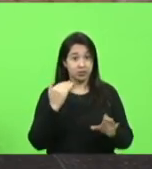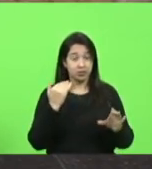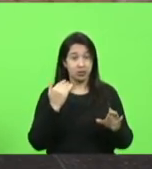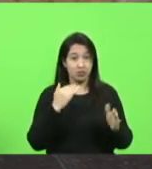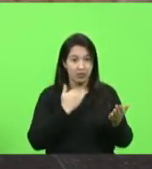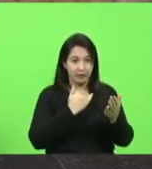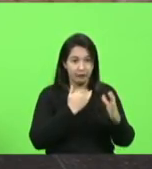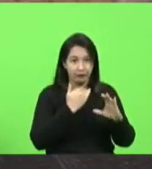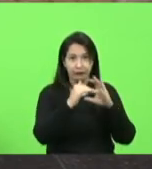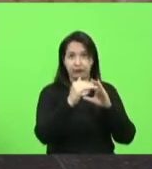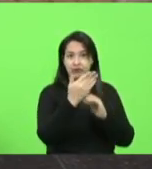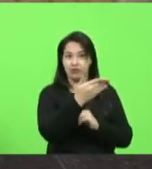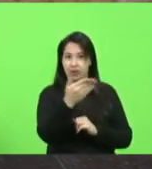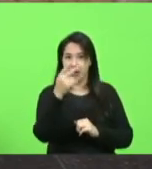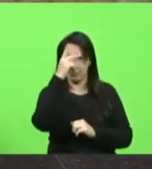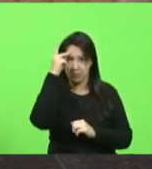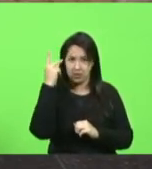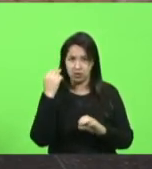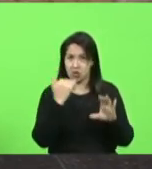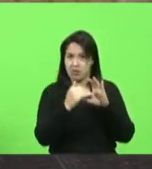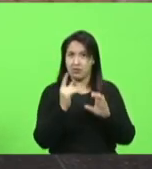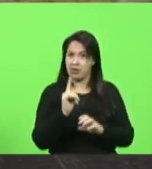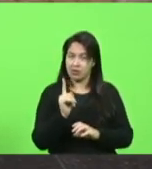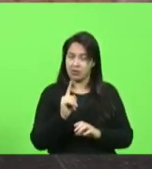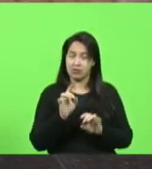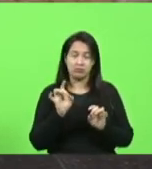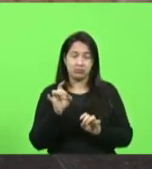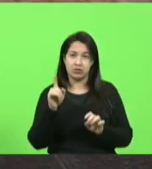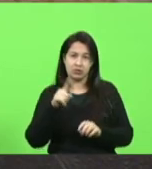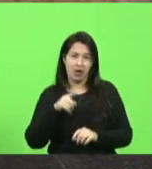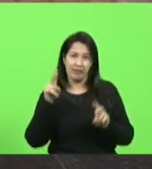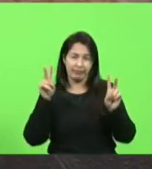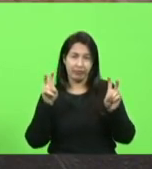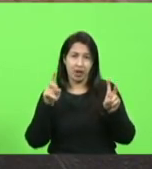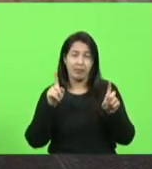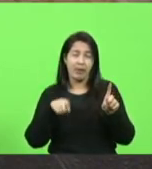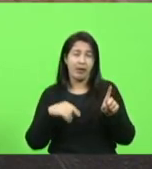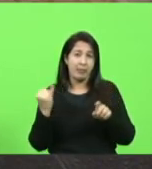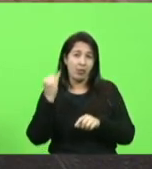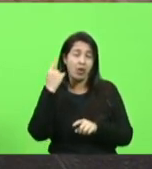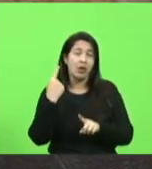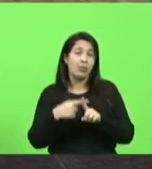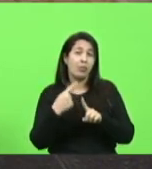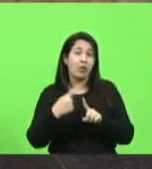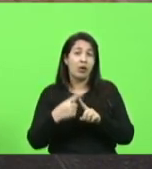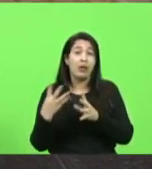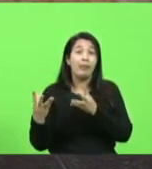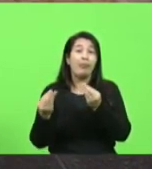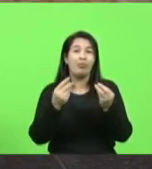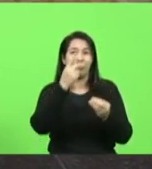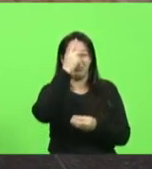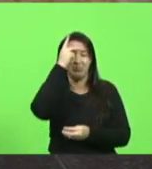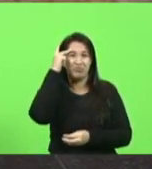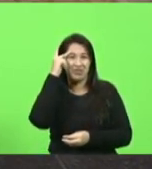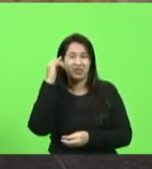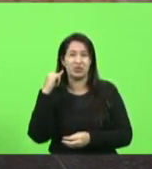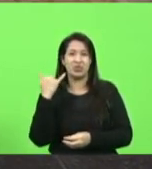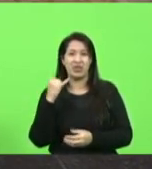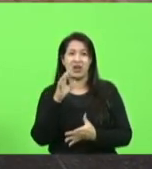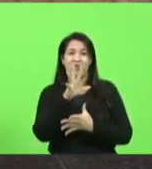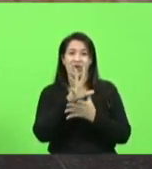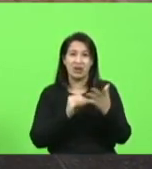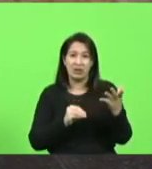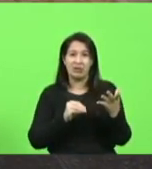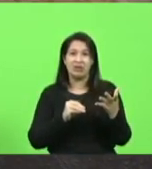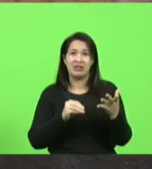via SMS novamente para ele. Seria só isso hoje, é muito importante porque muita gente está tendo o seu aparelho celular clonado em decorrência disso